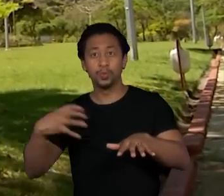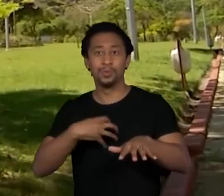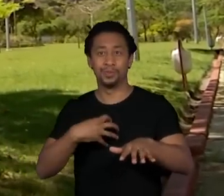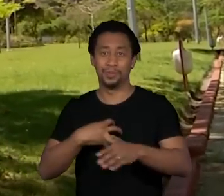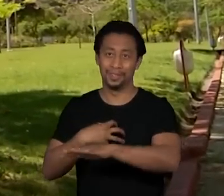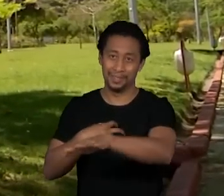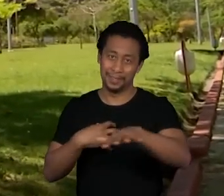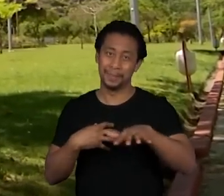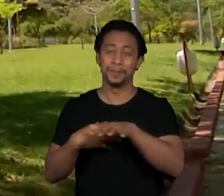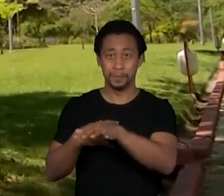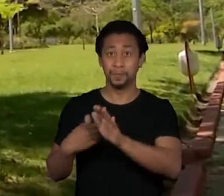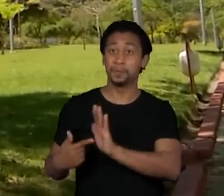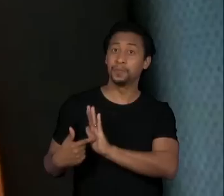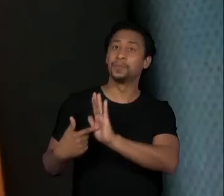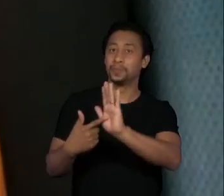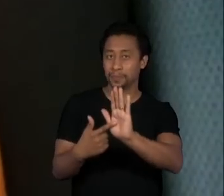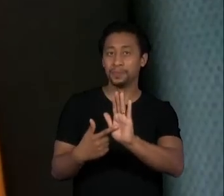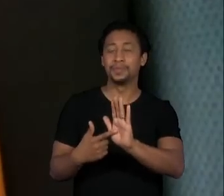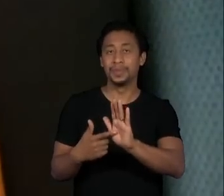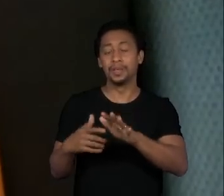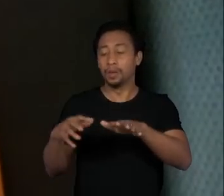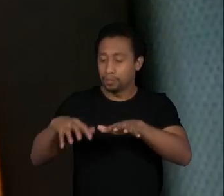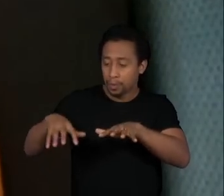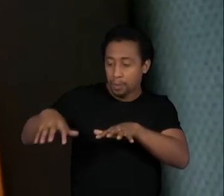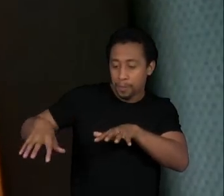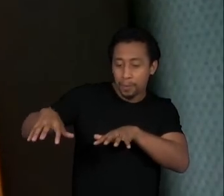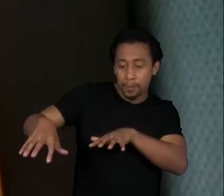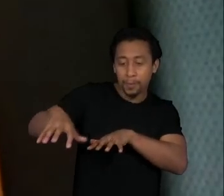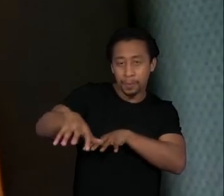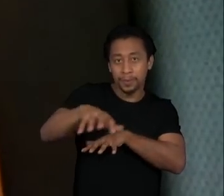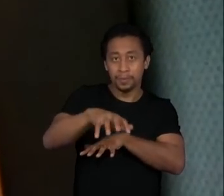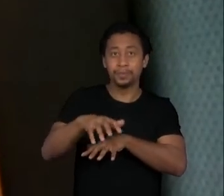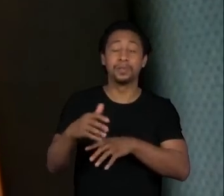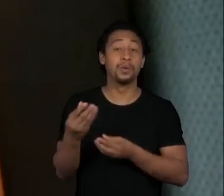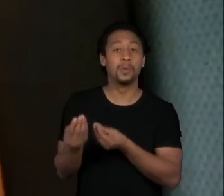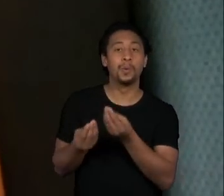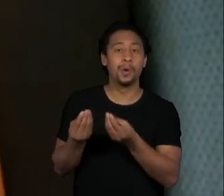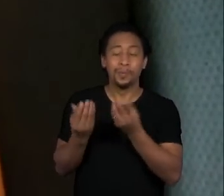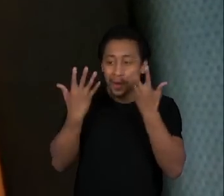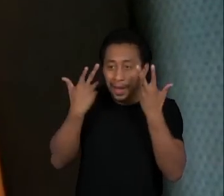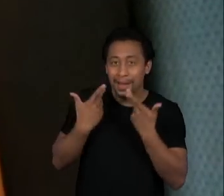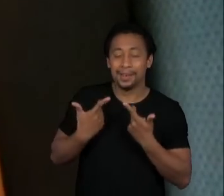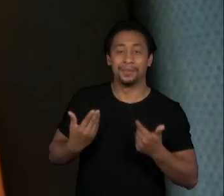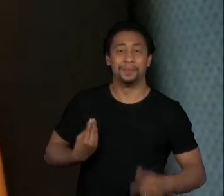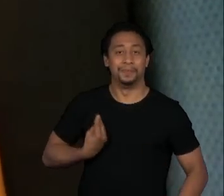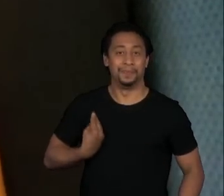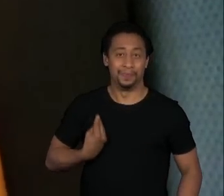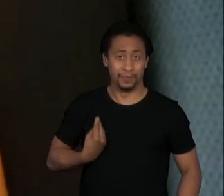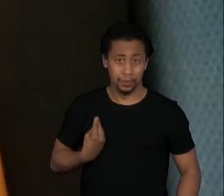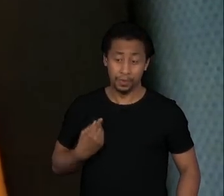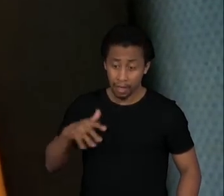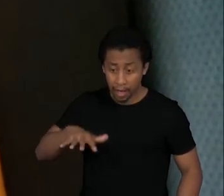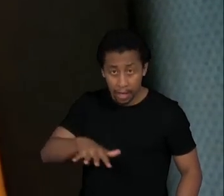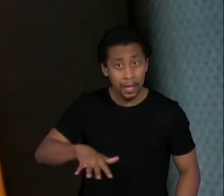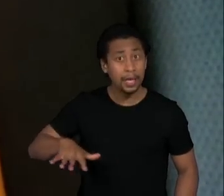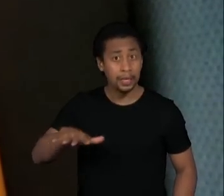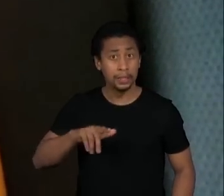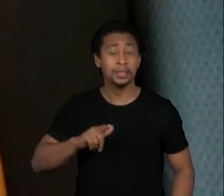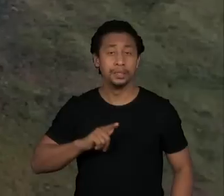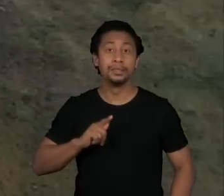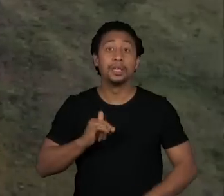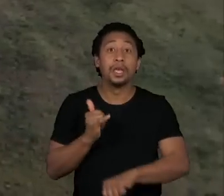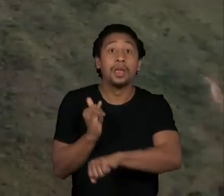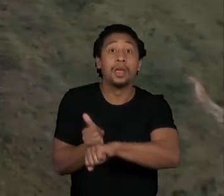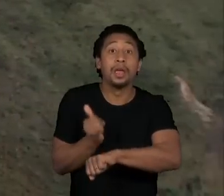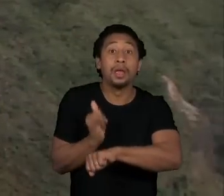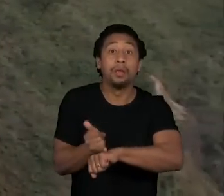do quadrilátero aquífero. E é exatamente nesse território onde a gente tem uma abundância de ferro também.